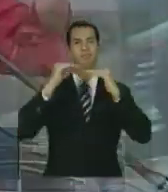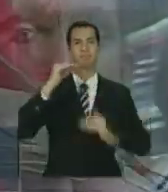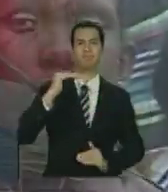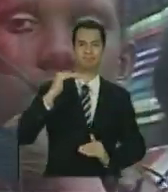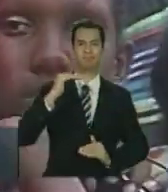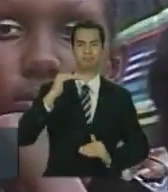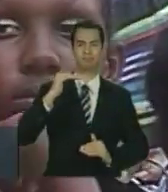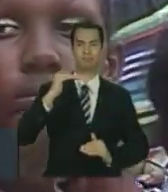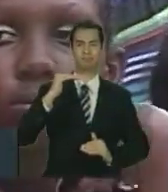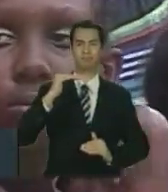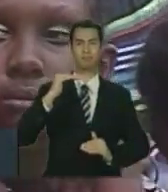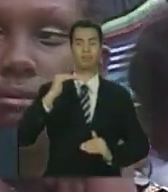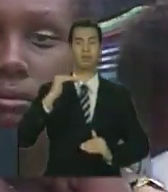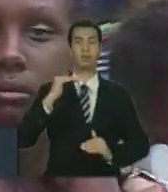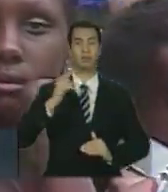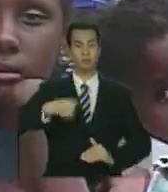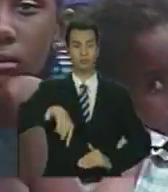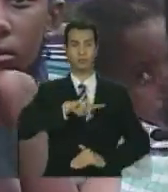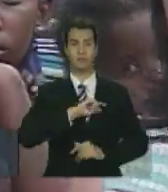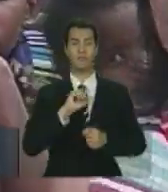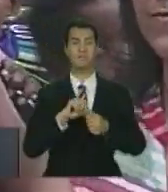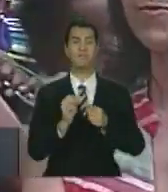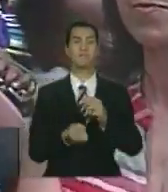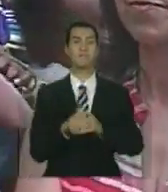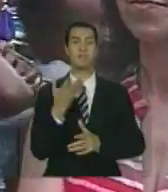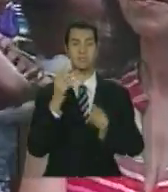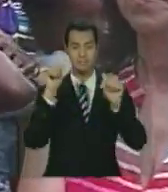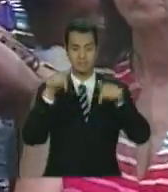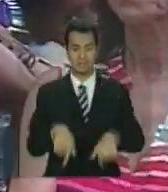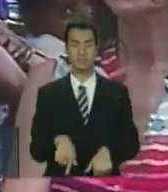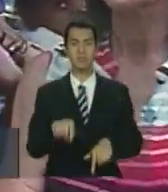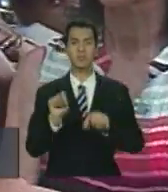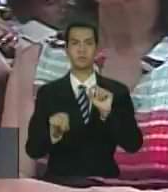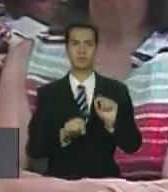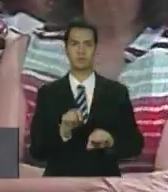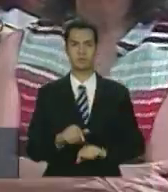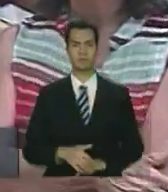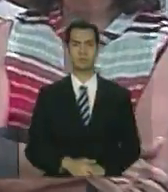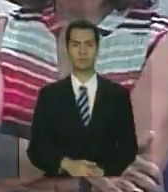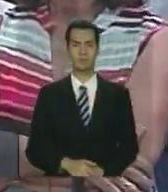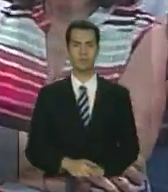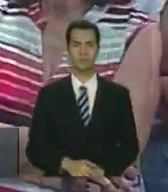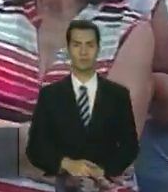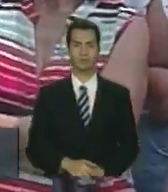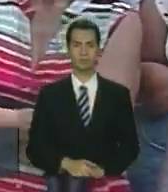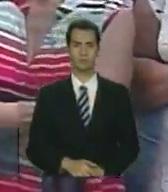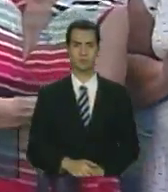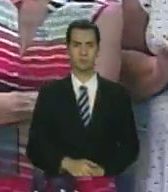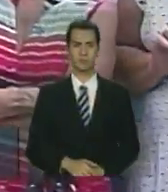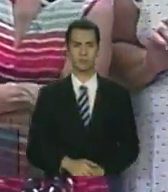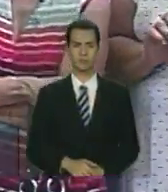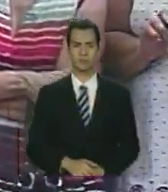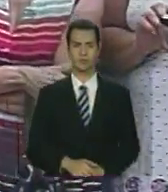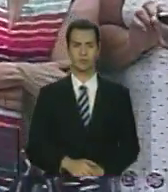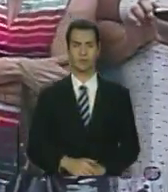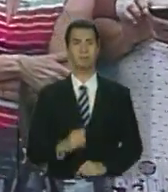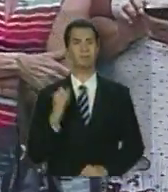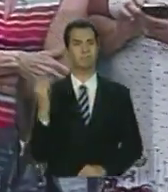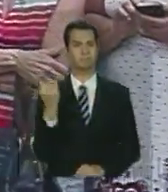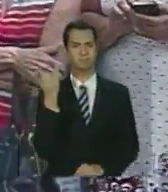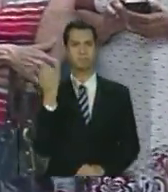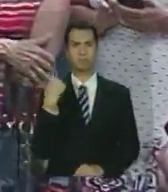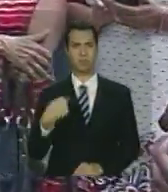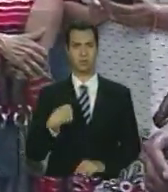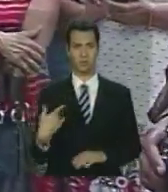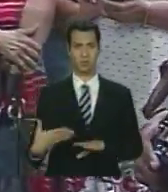O que nós estamos aqui fazendo, e aí é muito importante que eu venha aqui